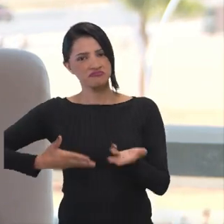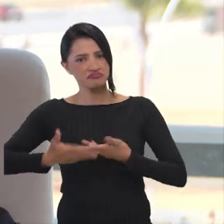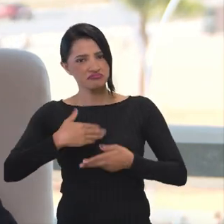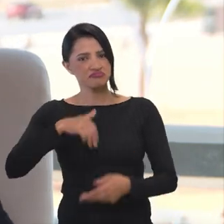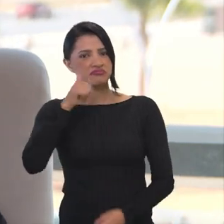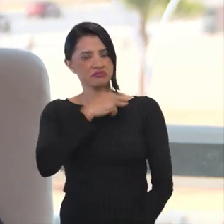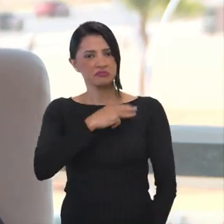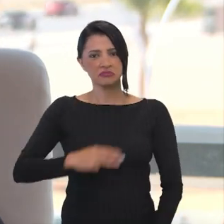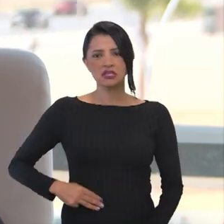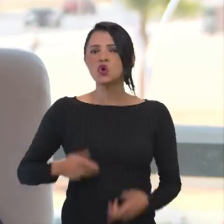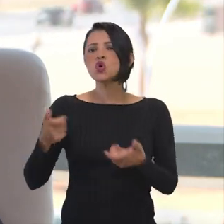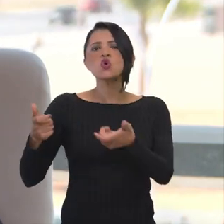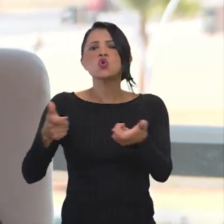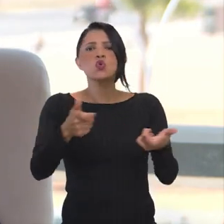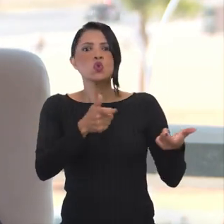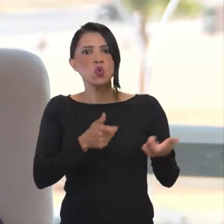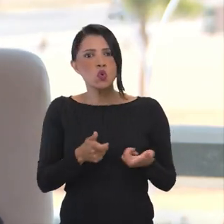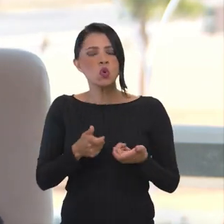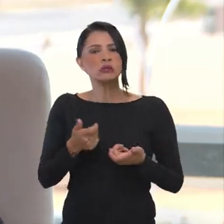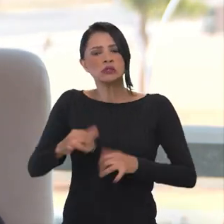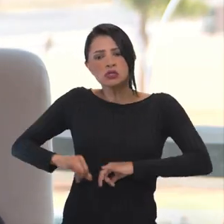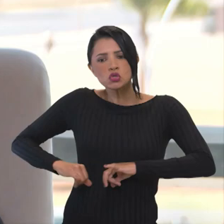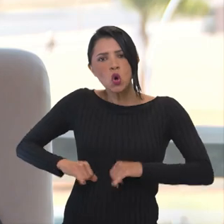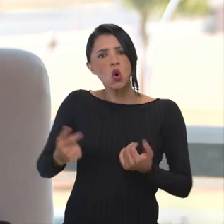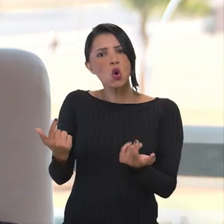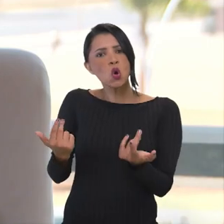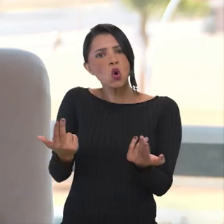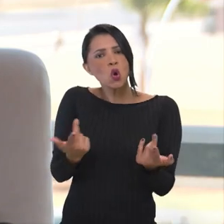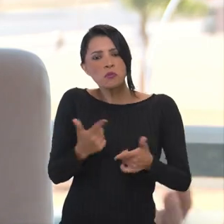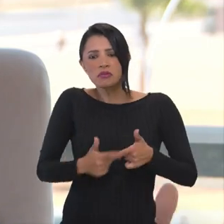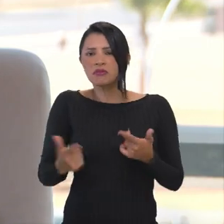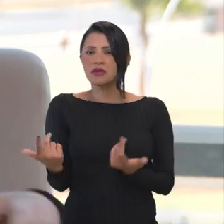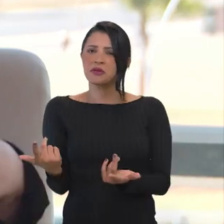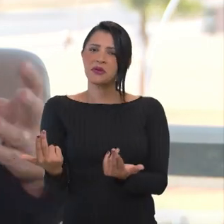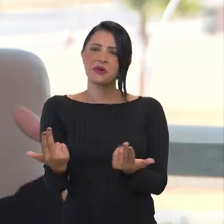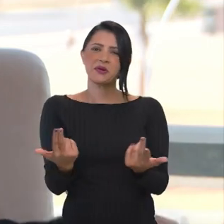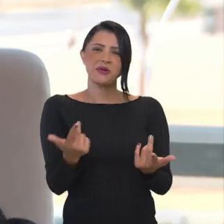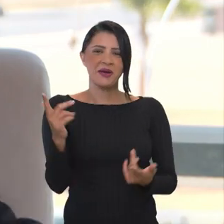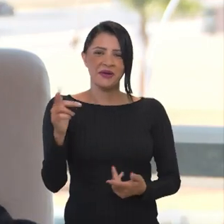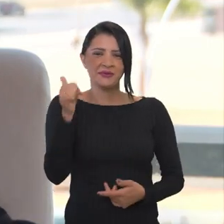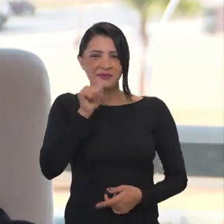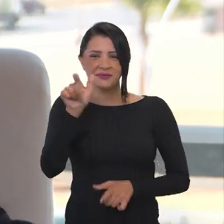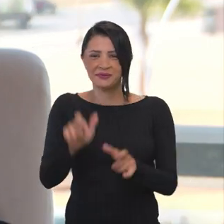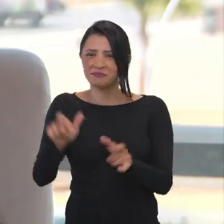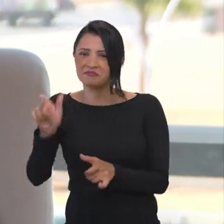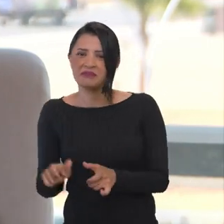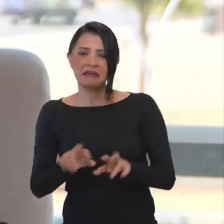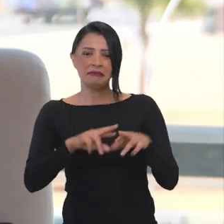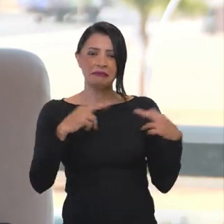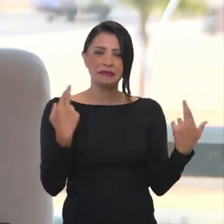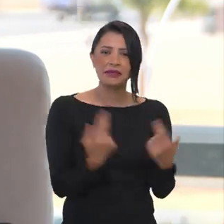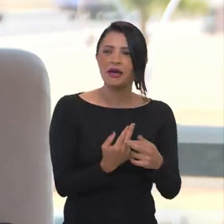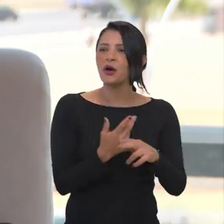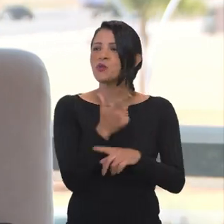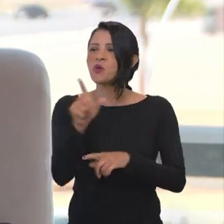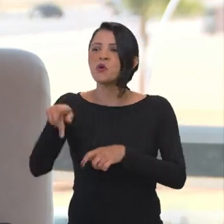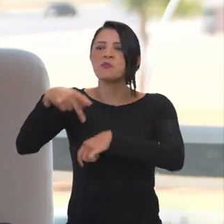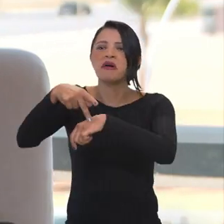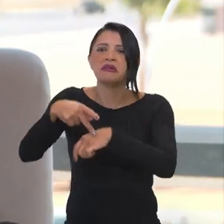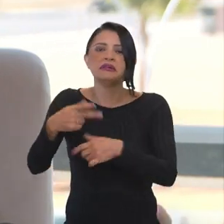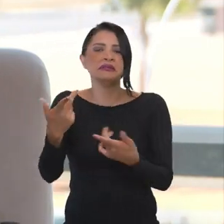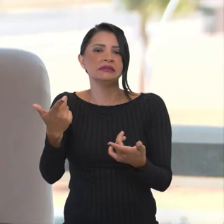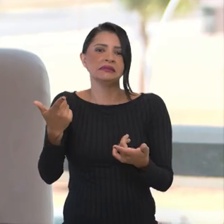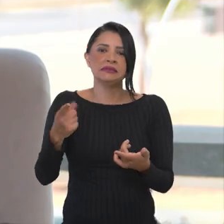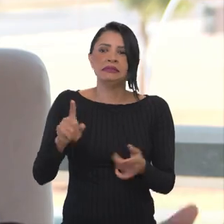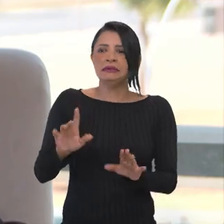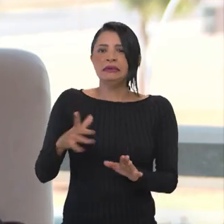problemas, né? Seja em reuniões, seja para fora, tentar desacreditar a nossa capacidade de fazer as coisas. E eu acho